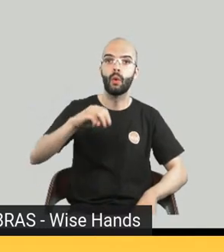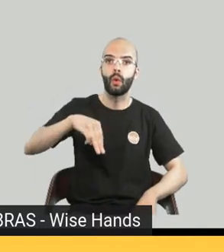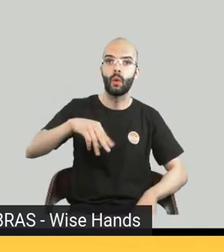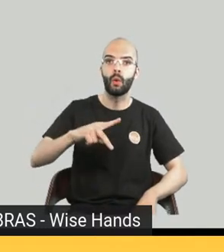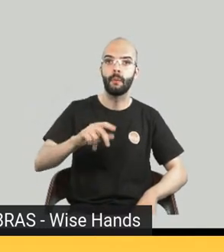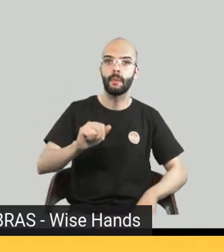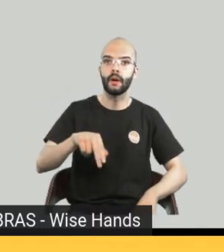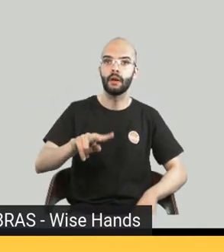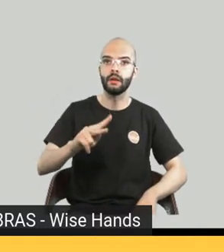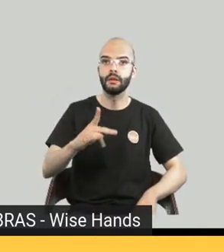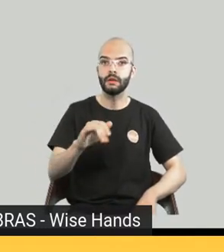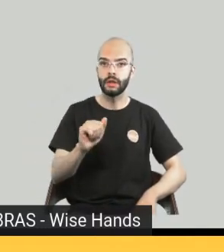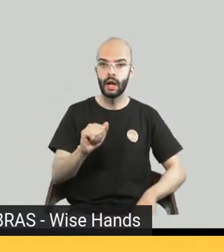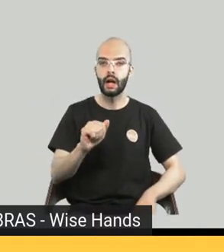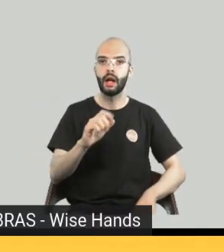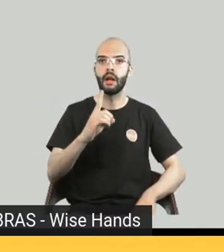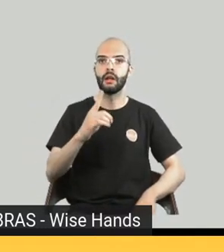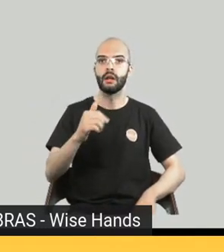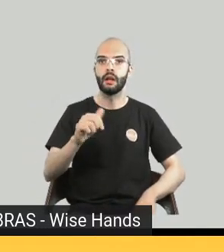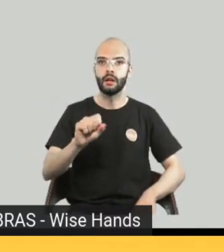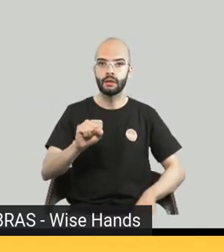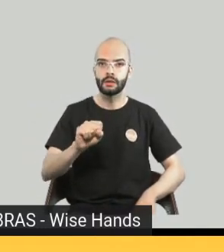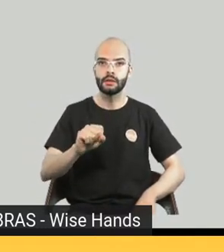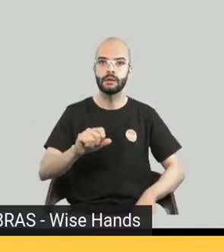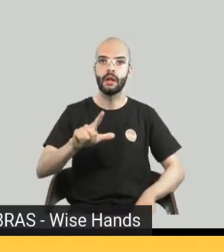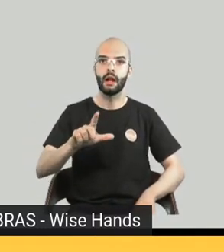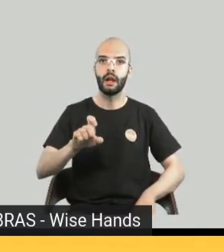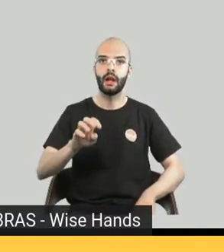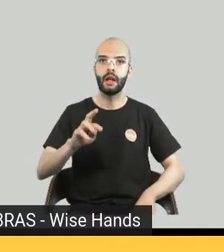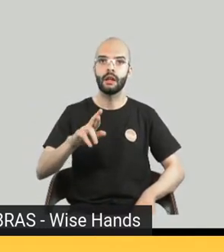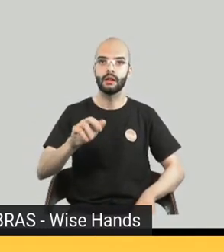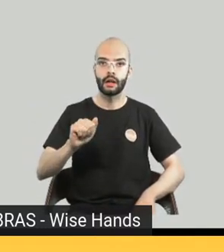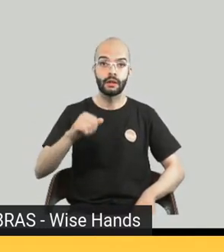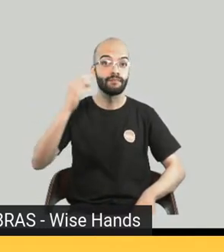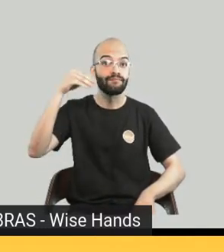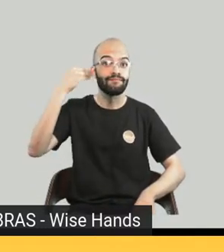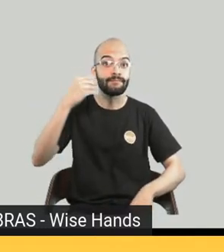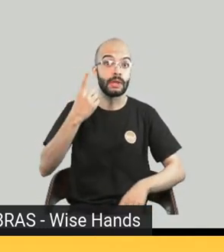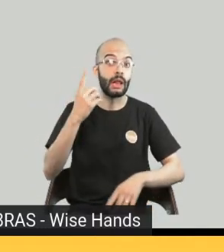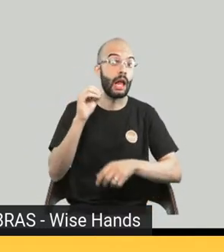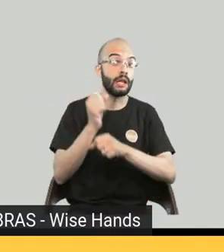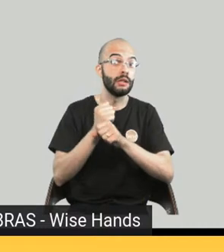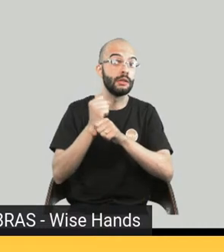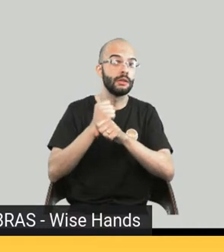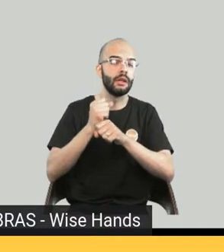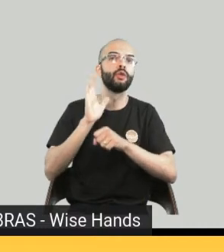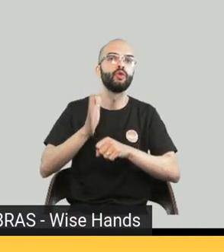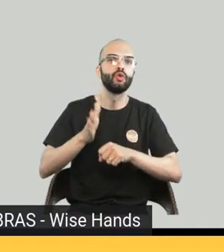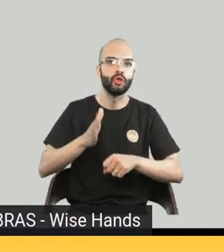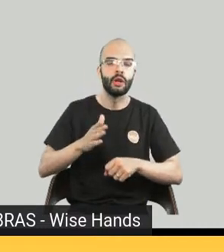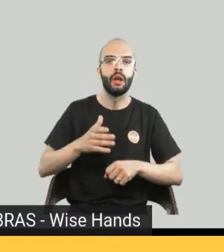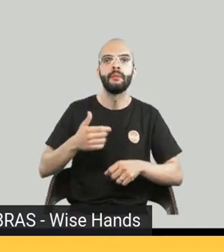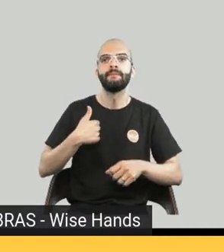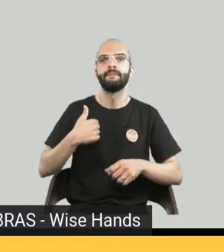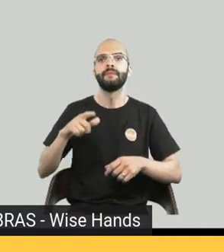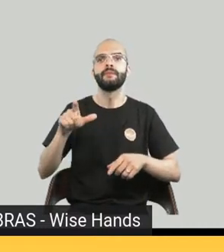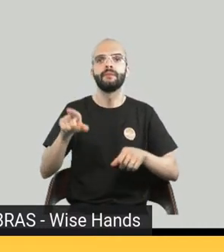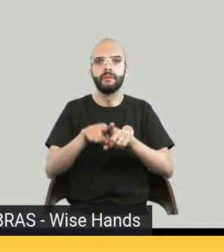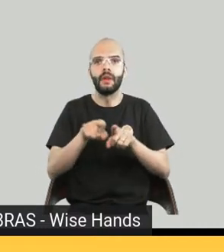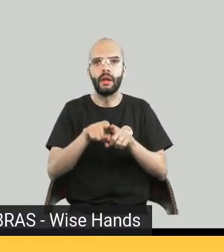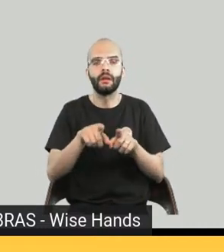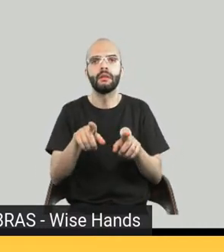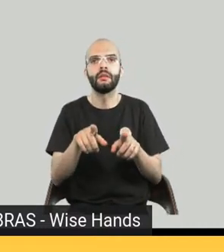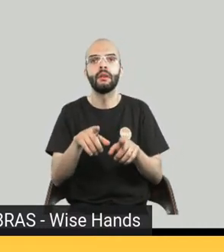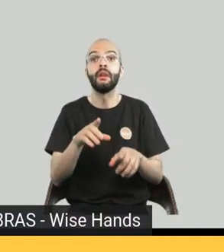falando um pouquinho do histórico da minha experiência com o e-book e mais recentemente com o audiobook e de como eu vejo esses dois mercados